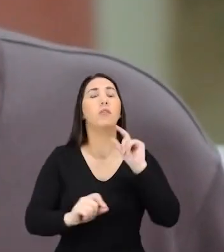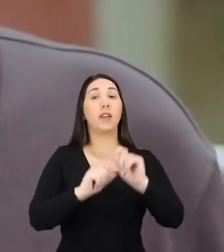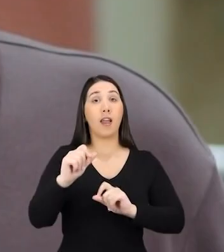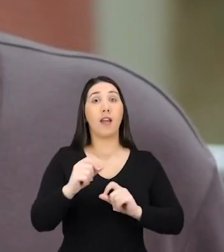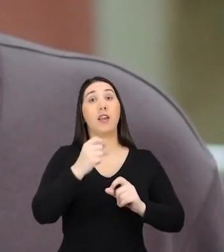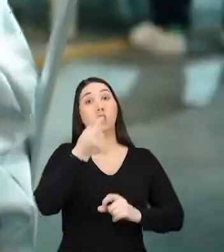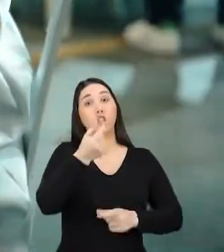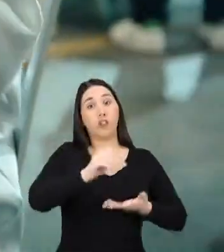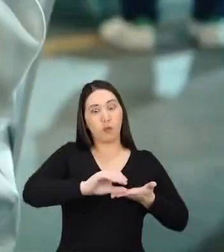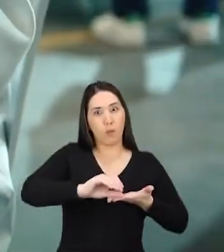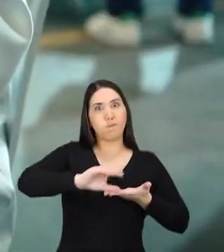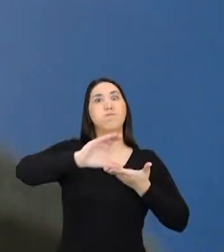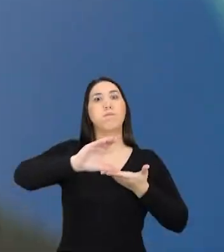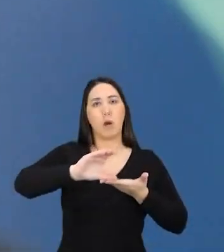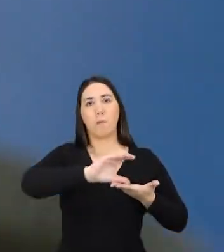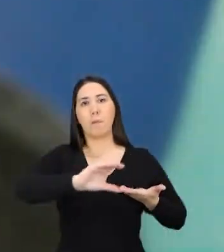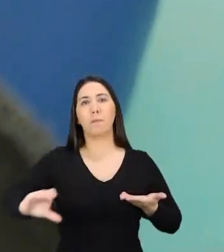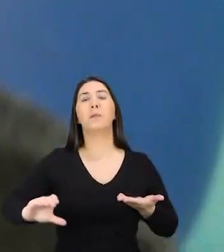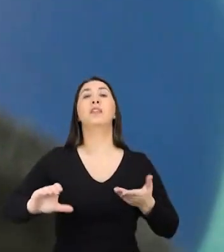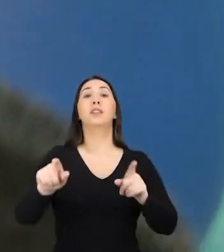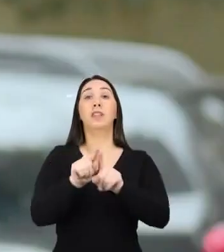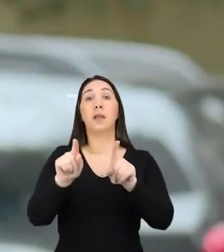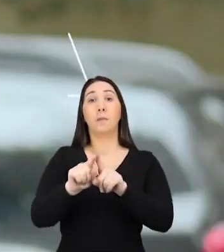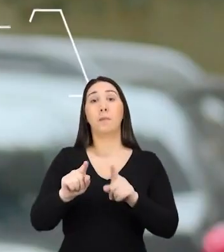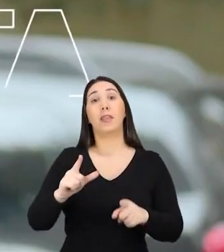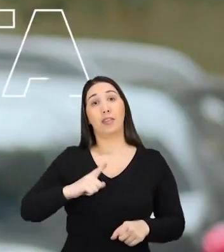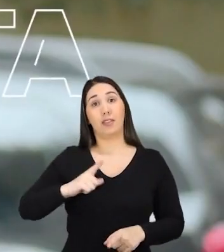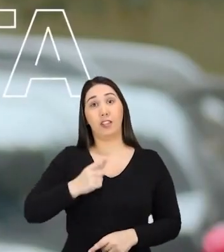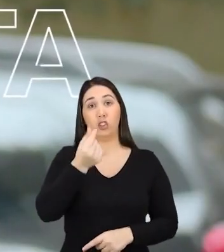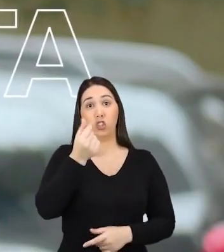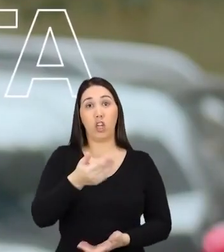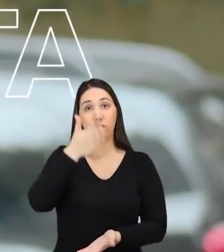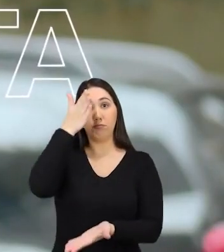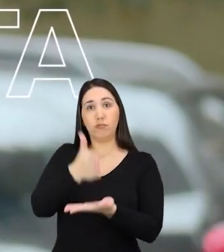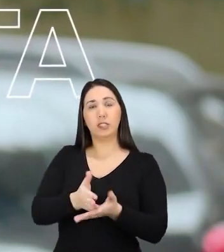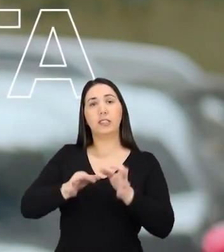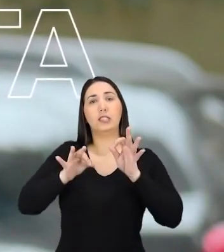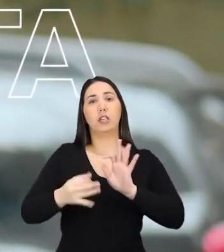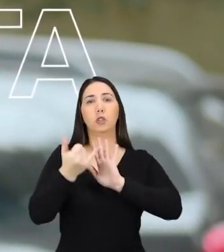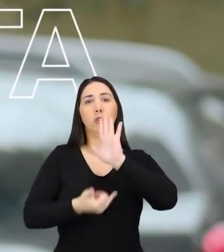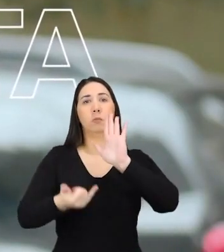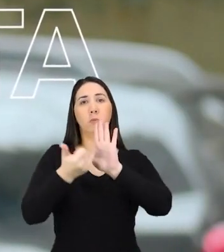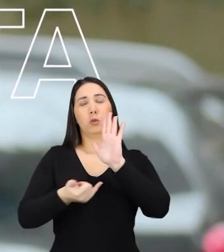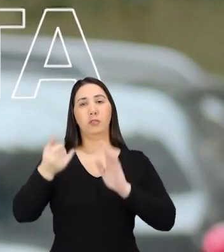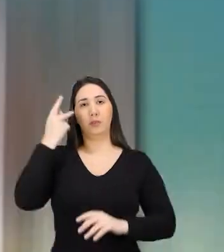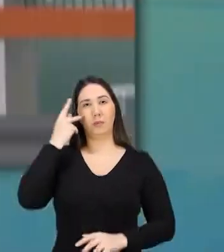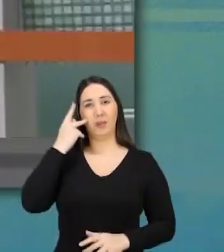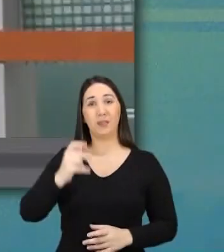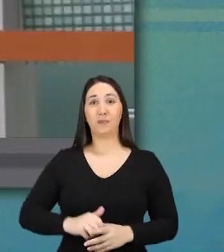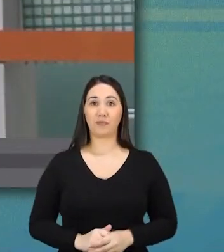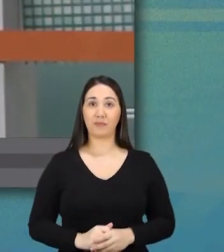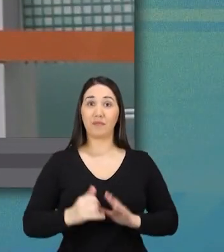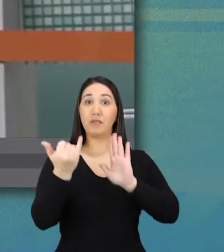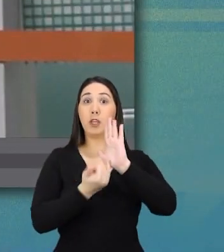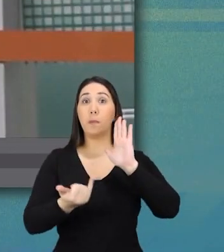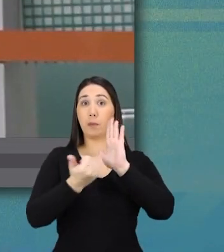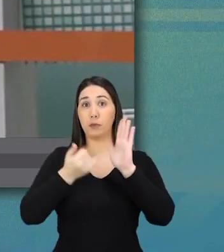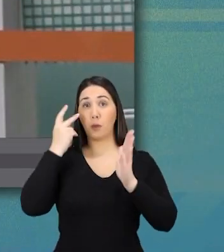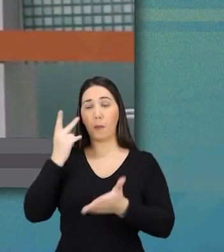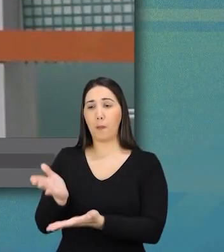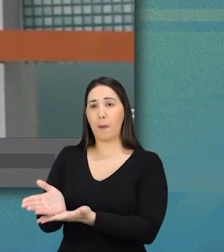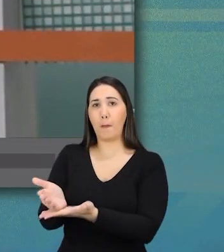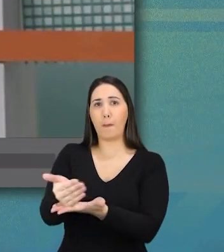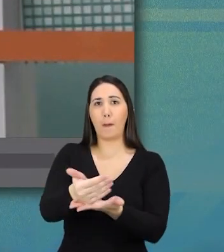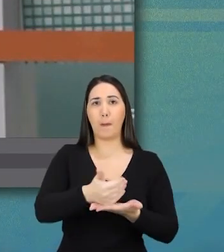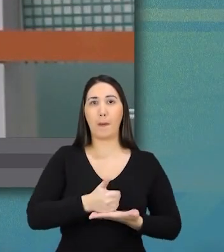e cirurgias. Vou fazer também a lei da divisão justa, para que o dinheiro dos paulistas fique em São Paulo. Dos impostos arrecadados em São